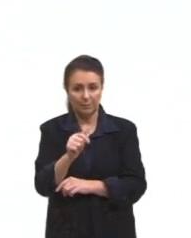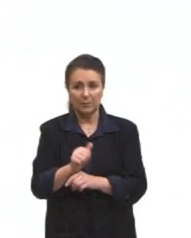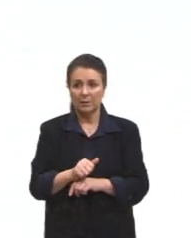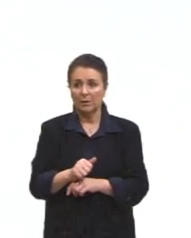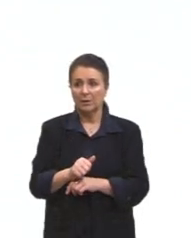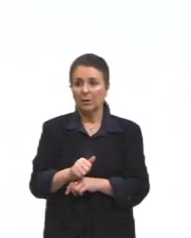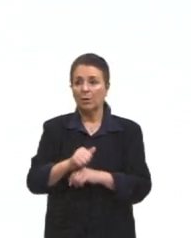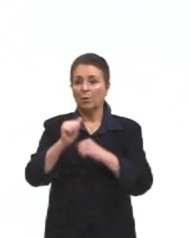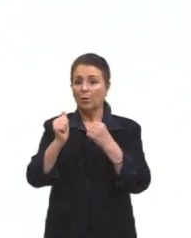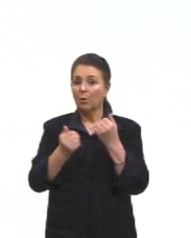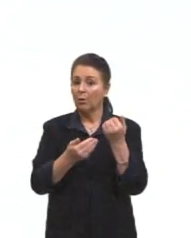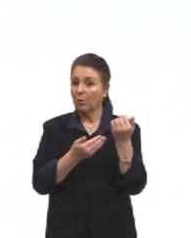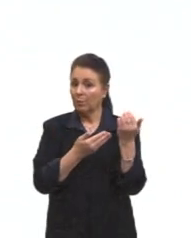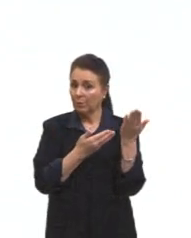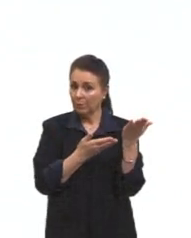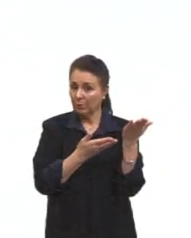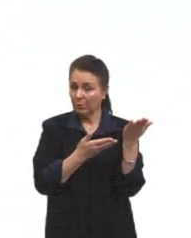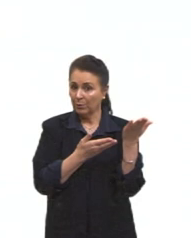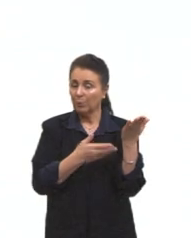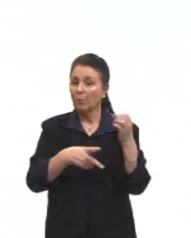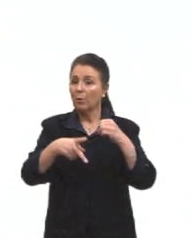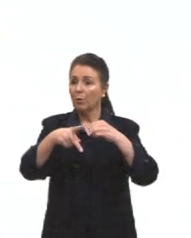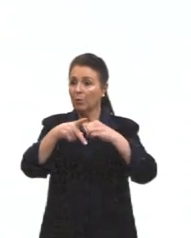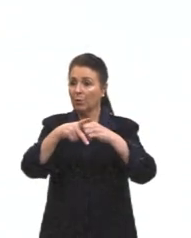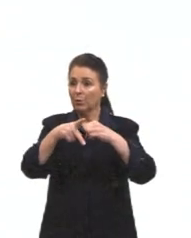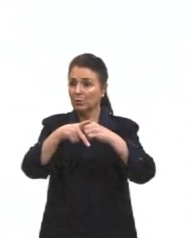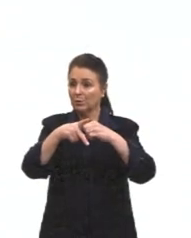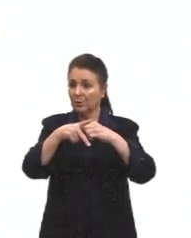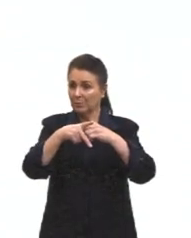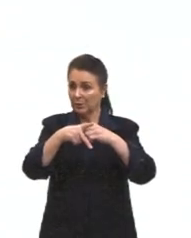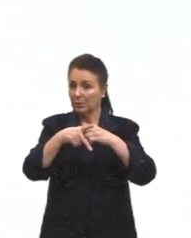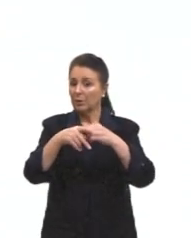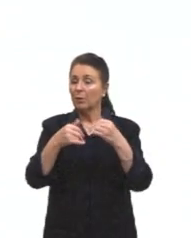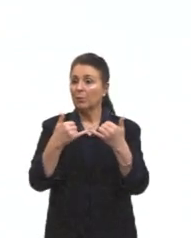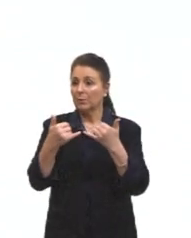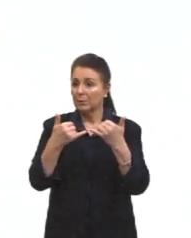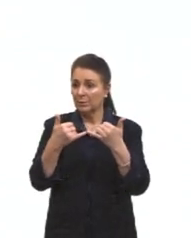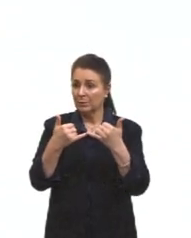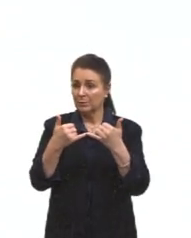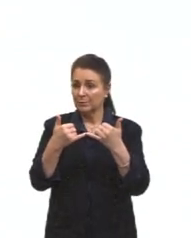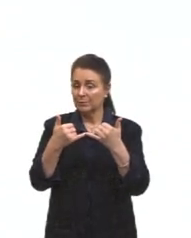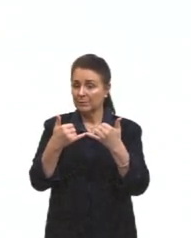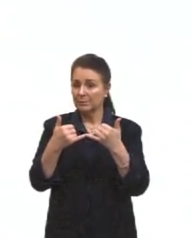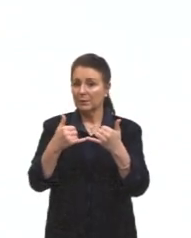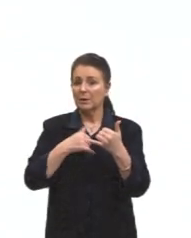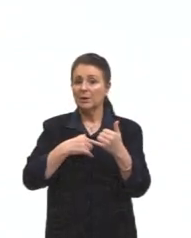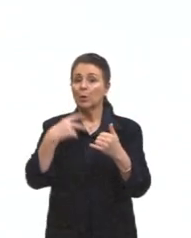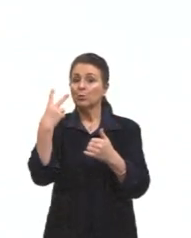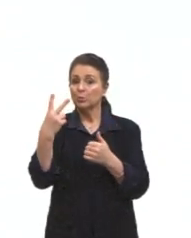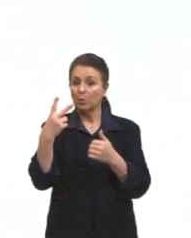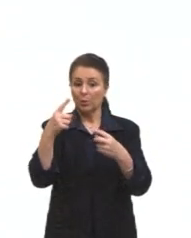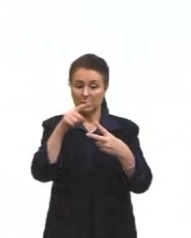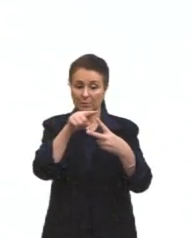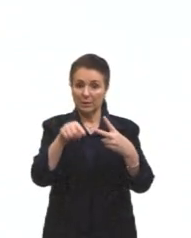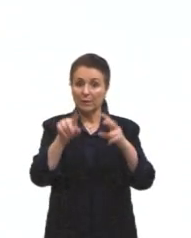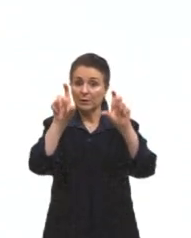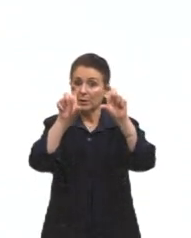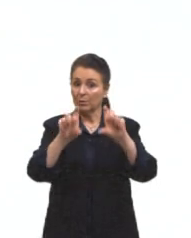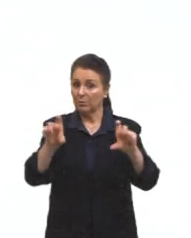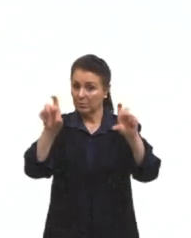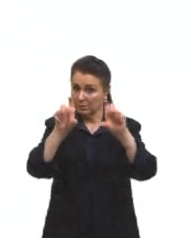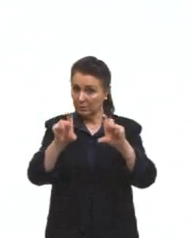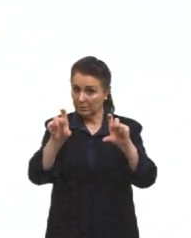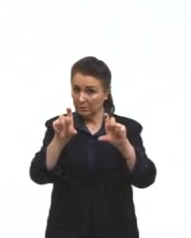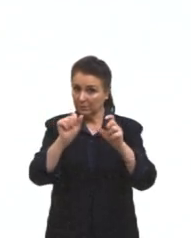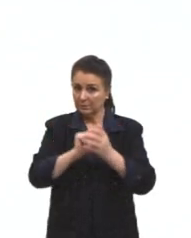shopping, como release, como aqueles exemplos que tu tinha dado antes ali, hardware, software, né? E aí, o que